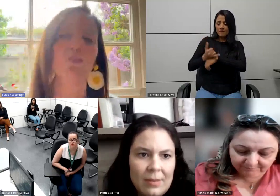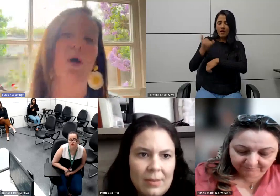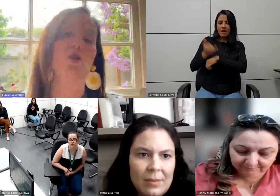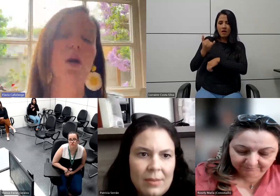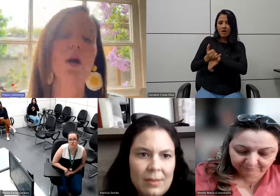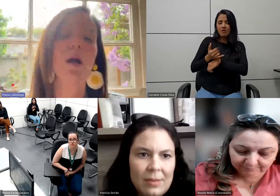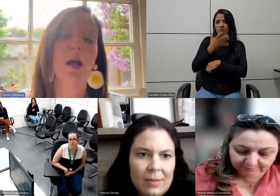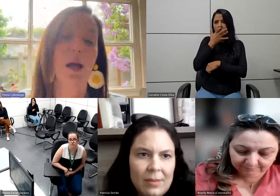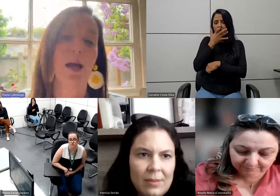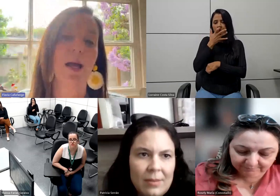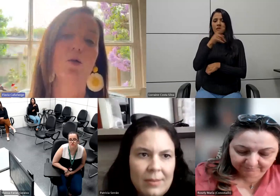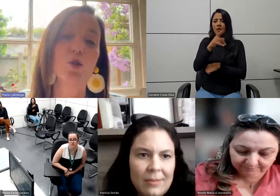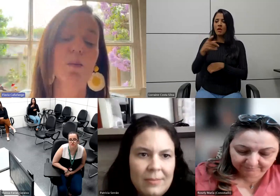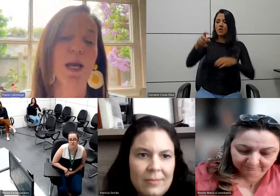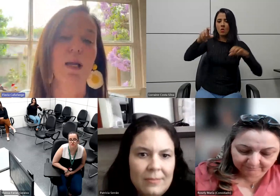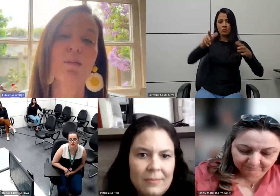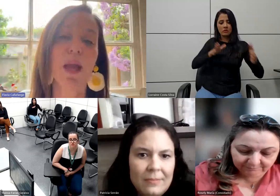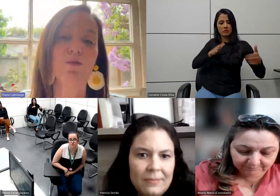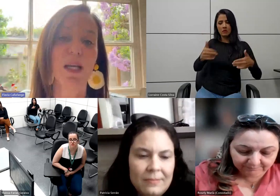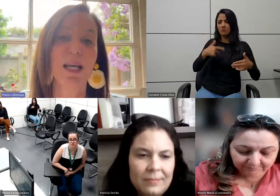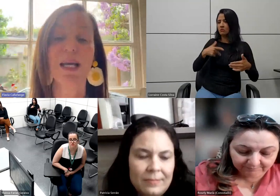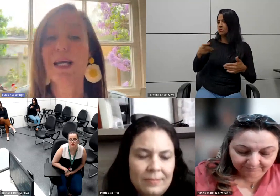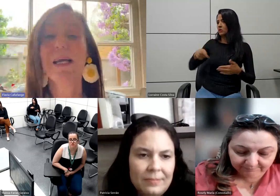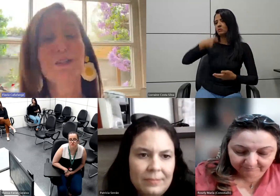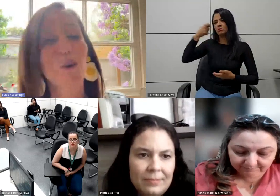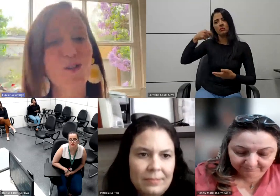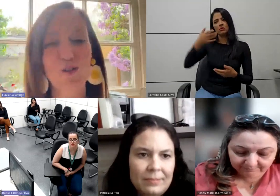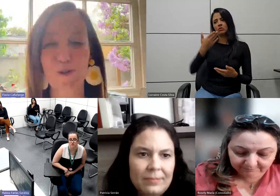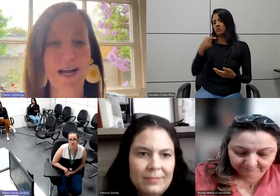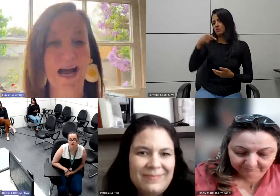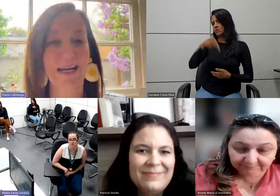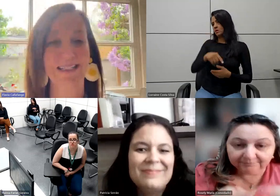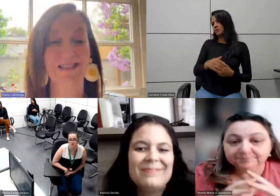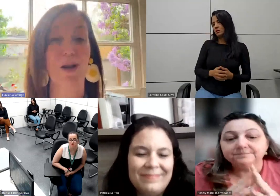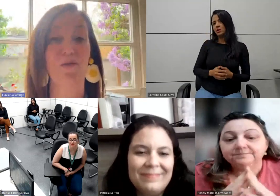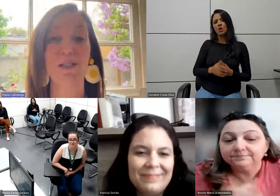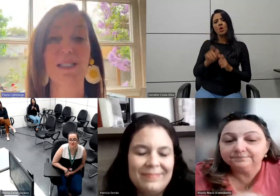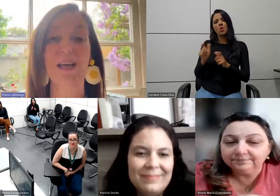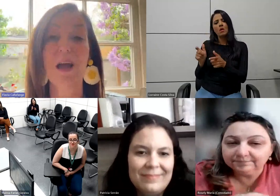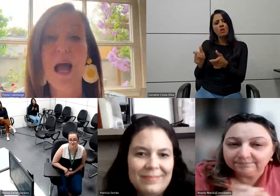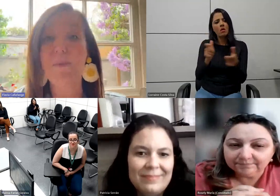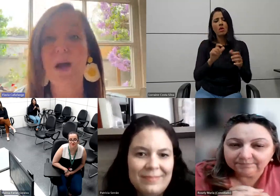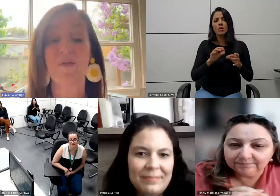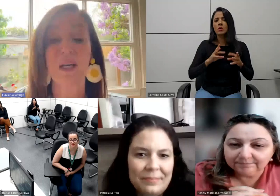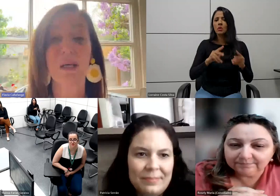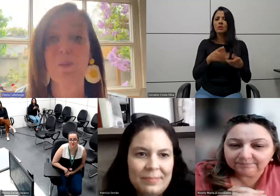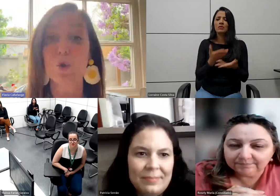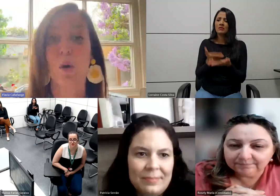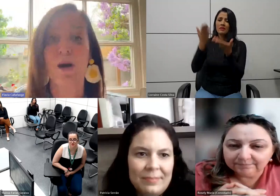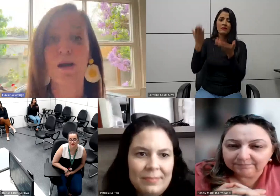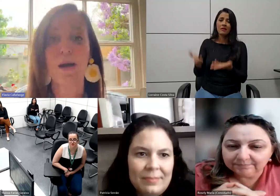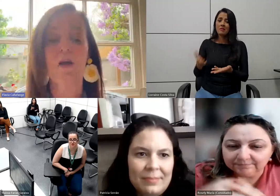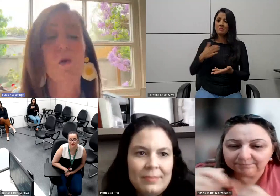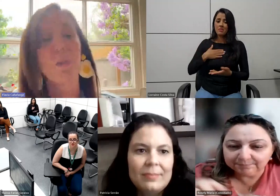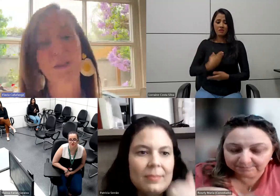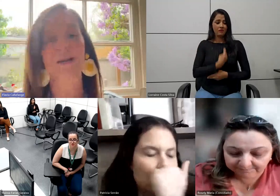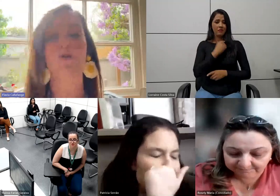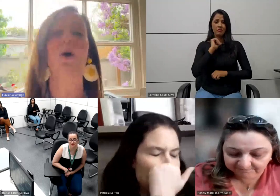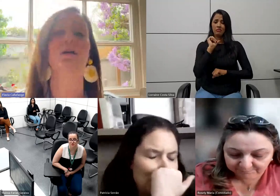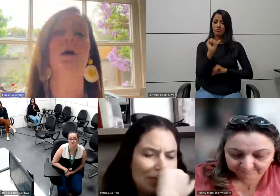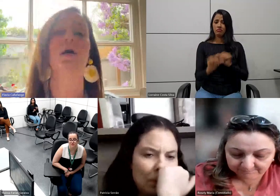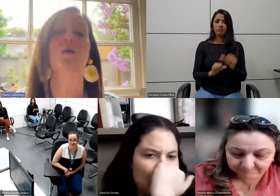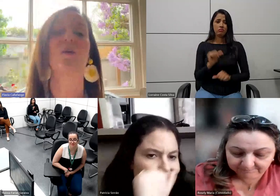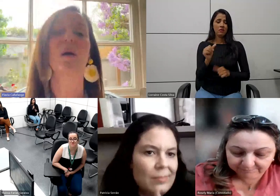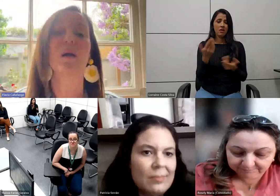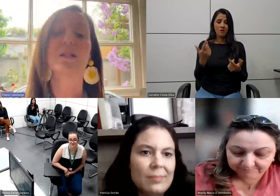senhora, a senhora não pode consumir alimentos aqui em todos os lugares, então ela falou assim, a minha vida mudou, eu vou